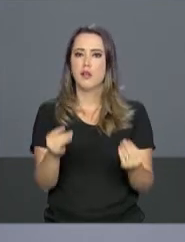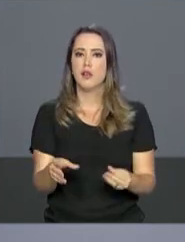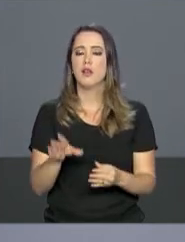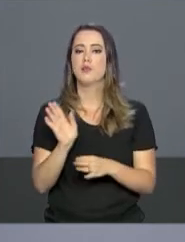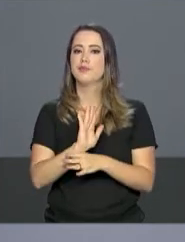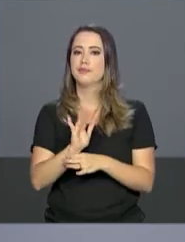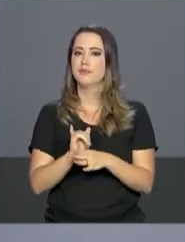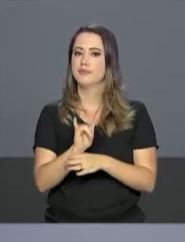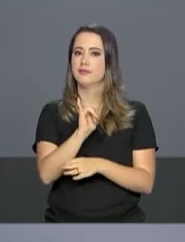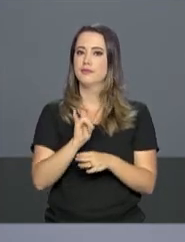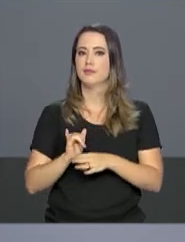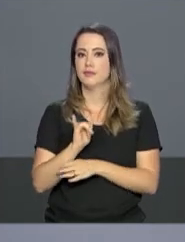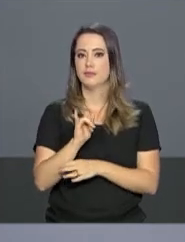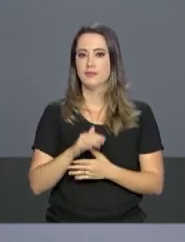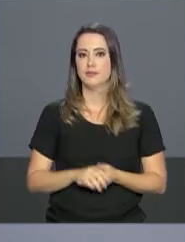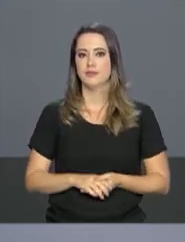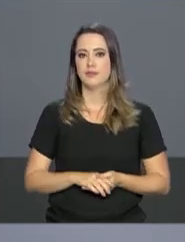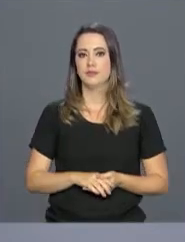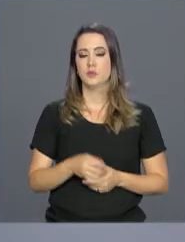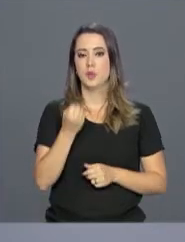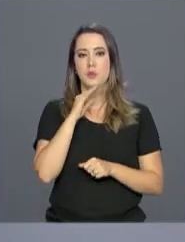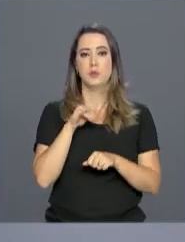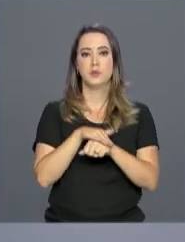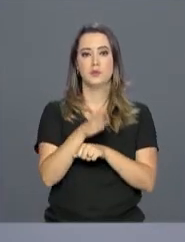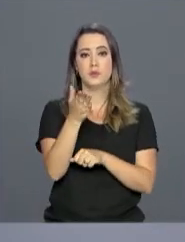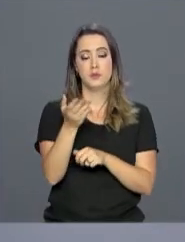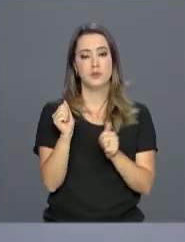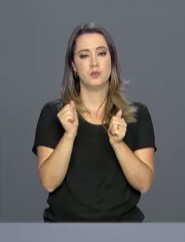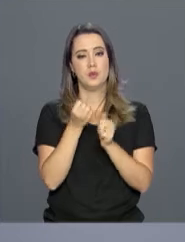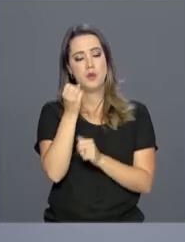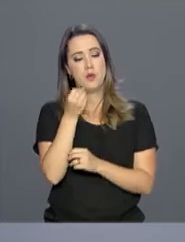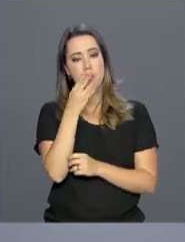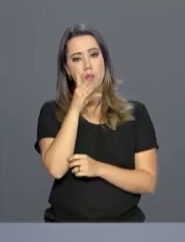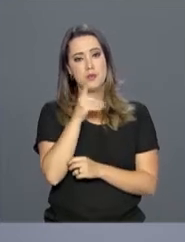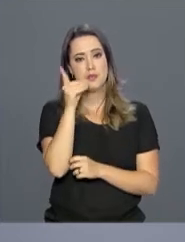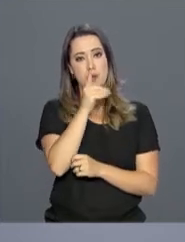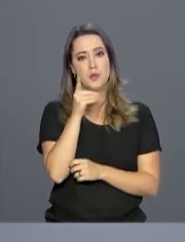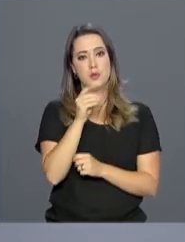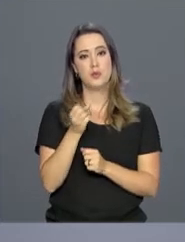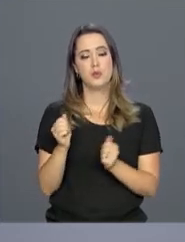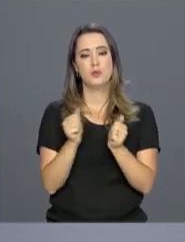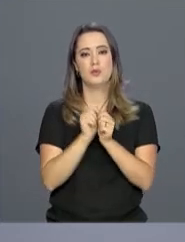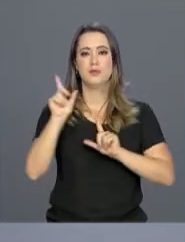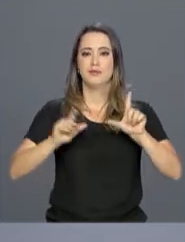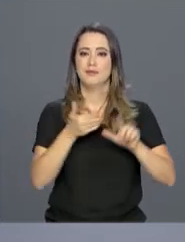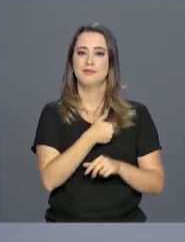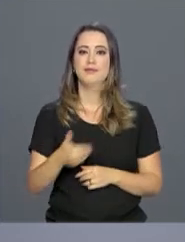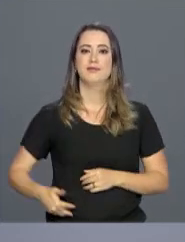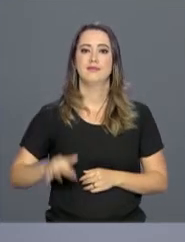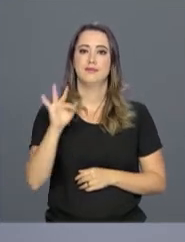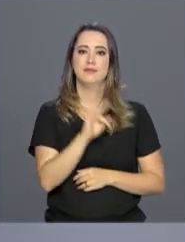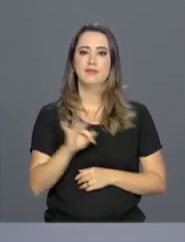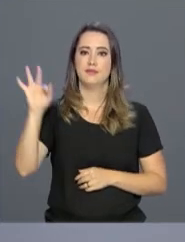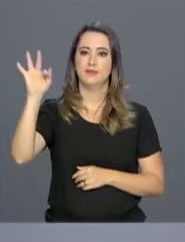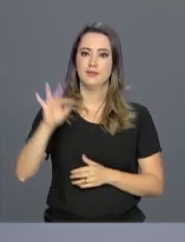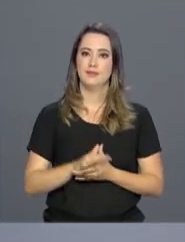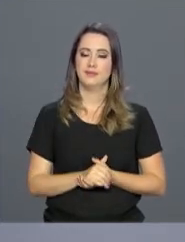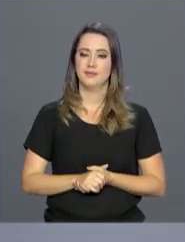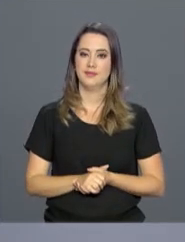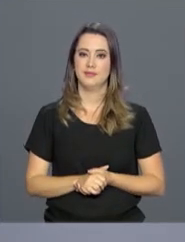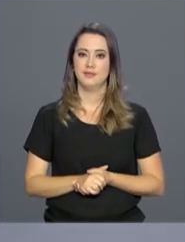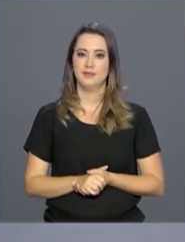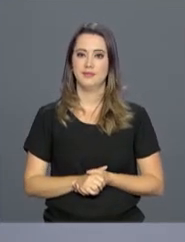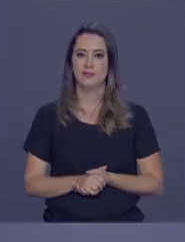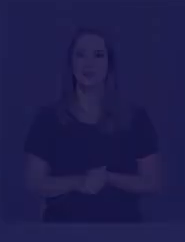estão disponíveis em nosso canal no YouTube. Uma boa noite para você, um ótimo final de semana. E continue com a gente aqui na NBR, TV do Governo